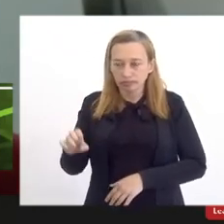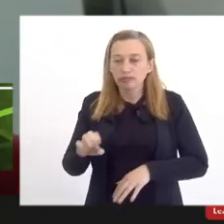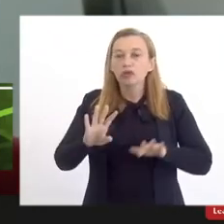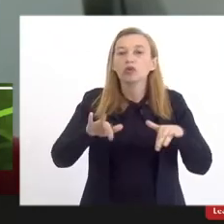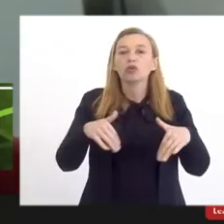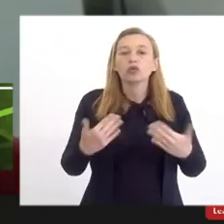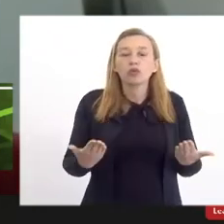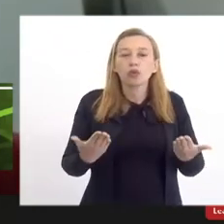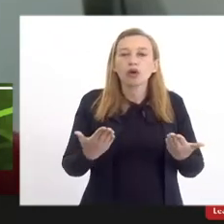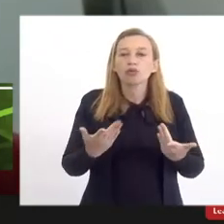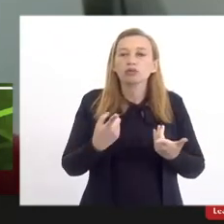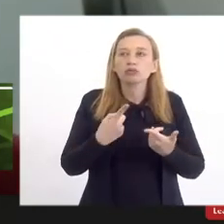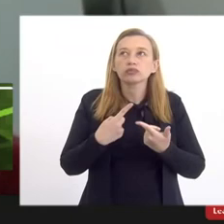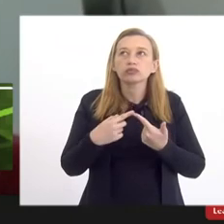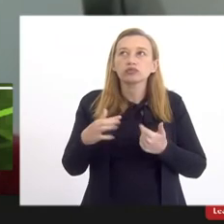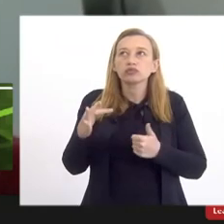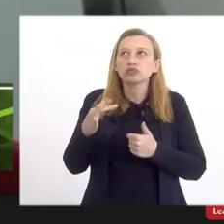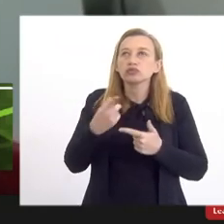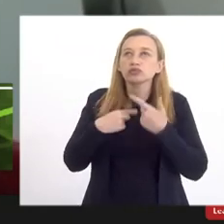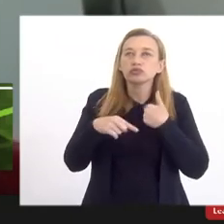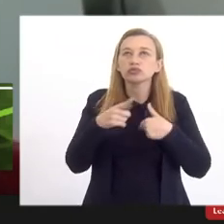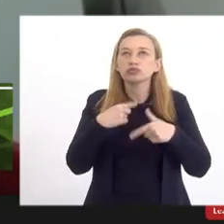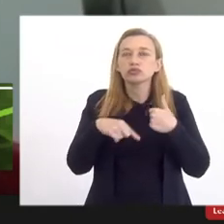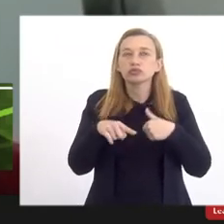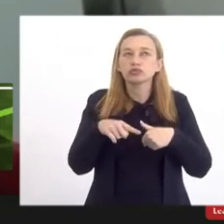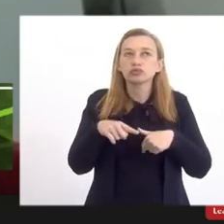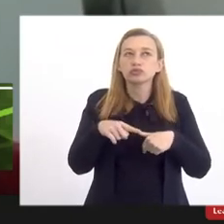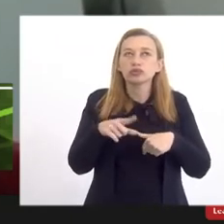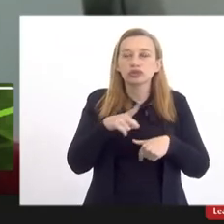então, as perspectivas que nos motivam agora